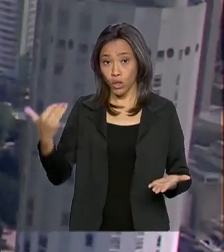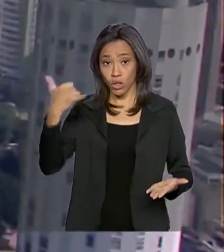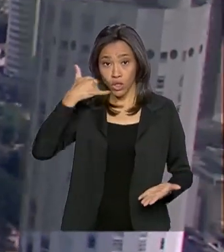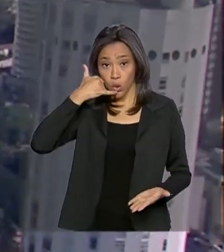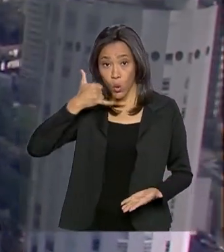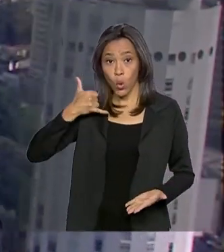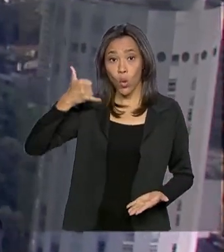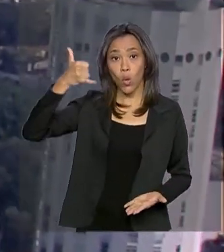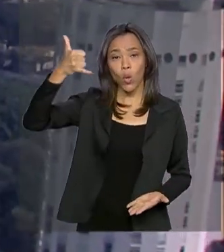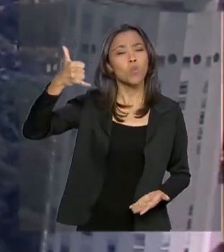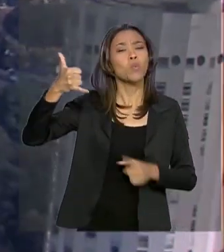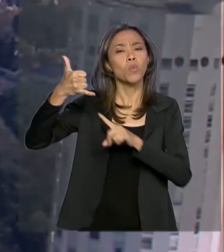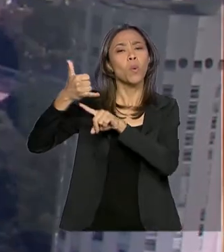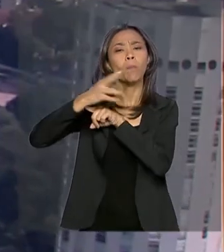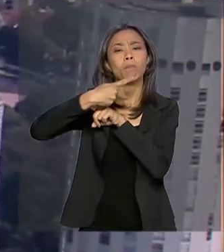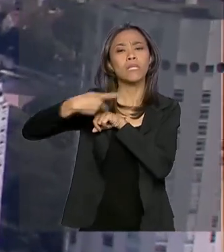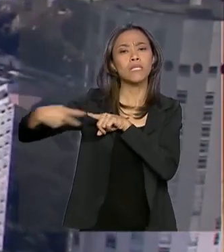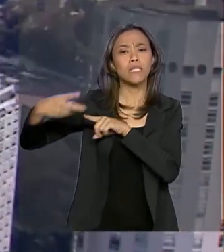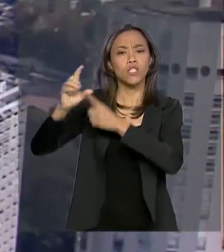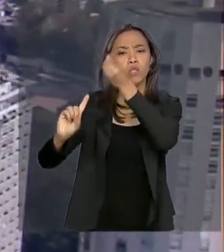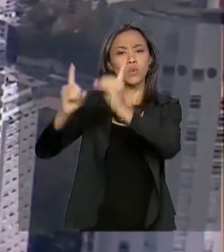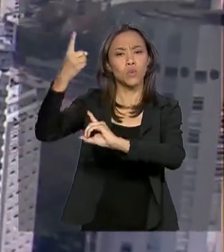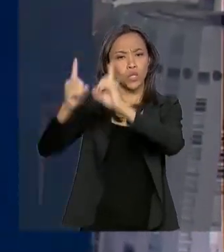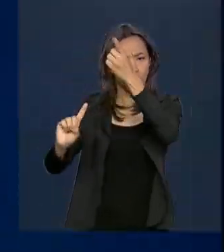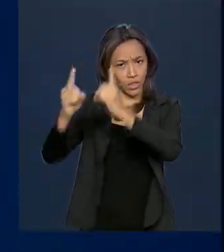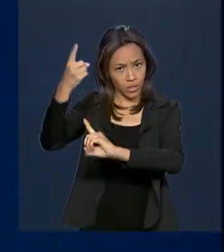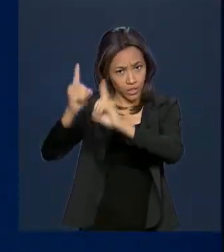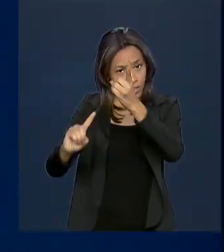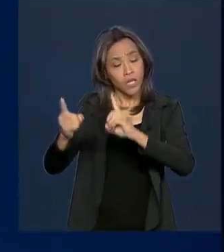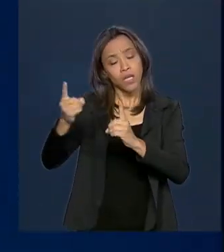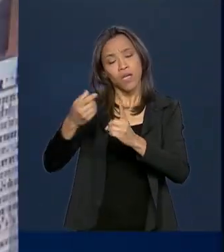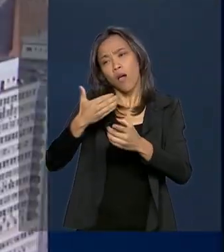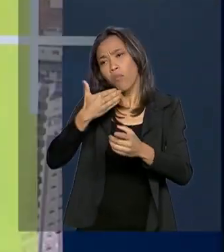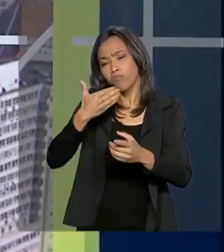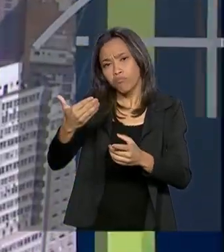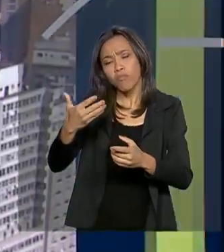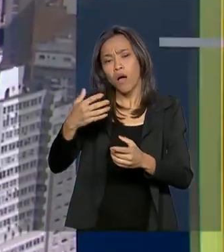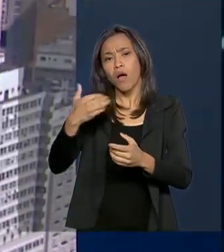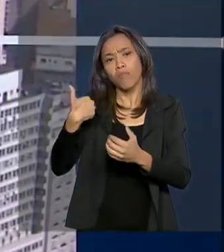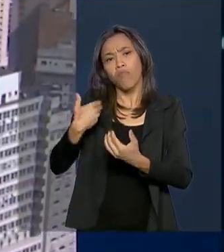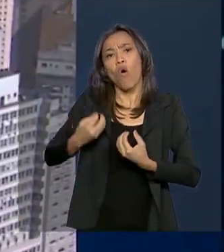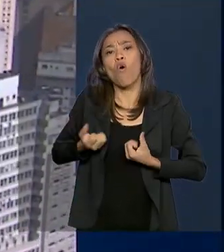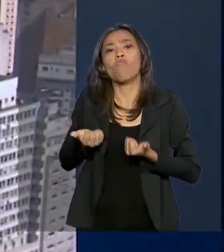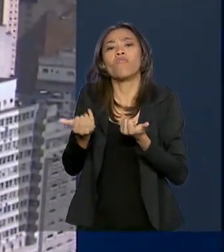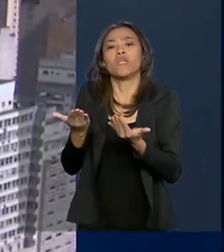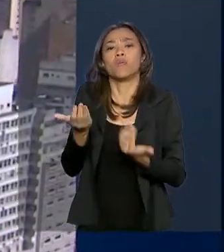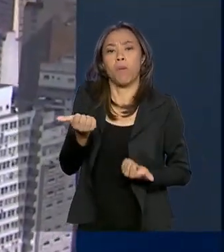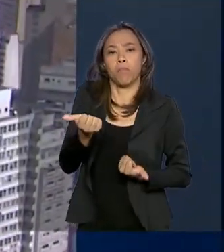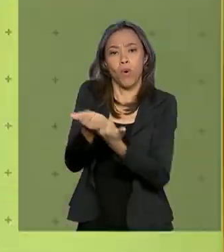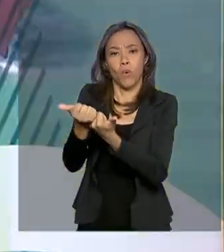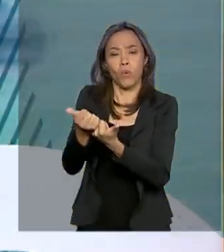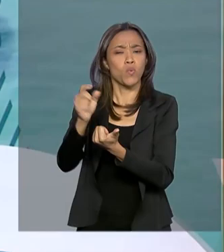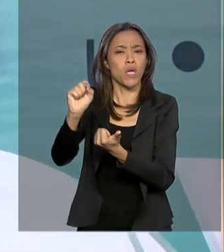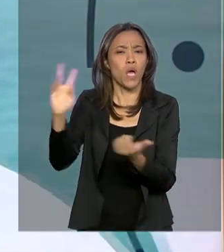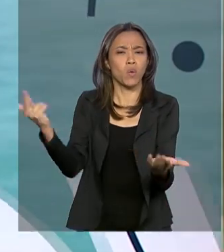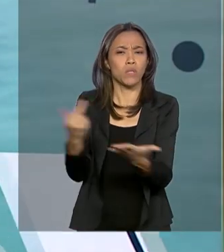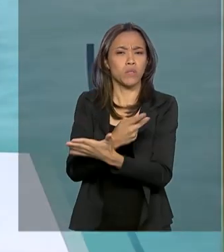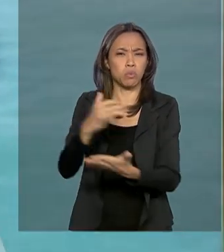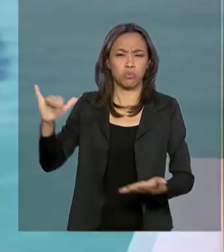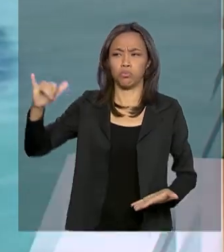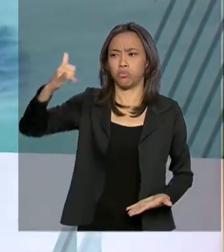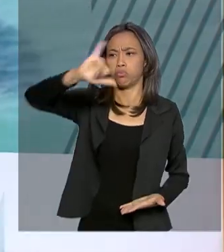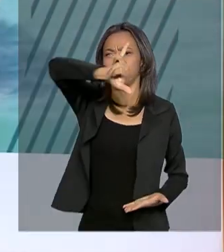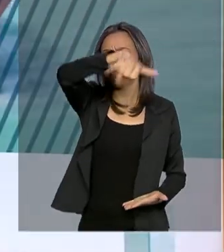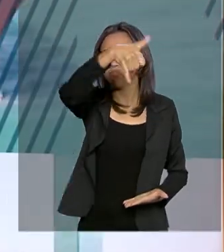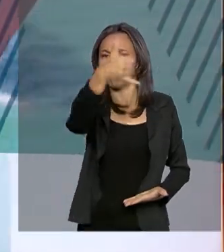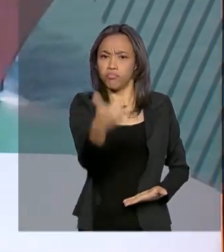do Chile, Sebastián Pinheira, e ofereceu apoio às operações de busca e resgate do avião chileno que desapareceu no Estreito de